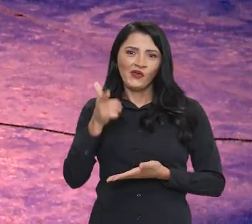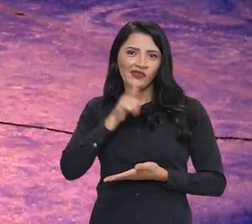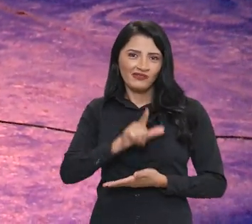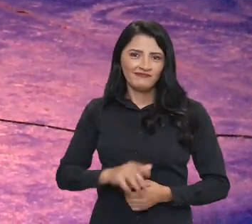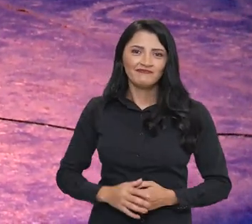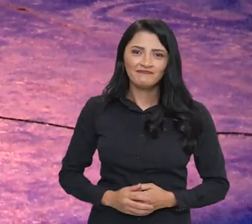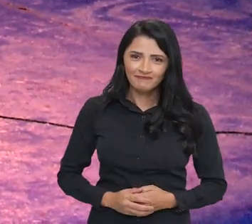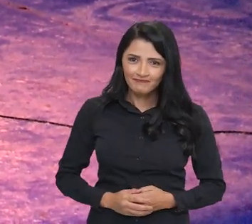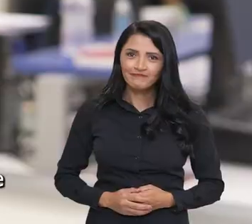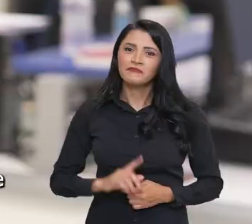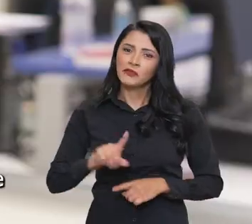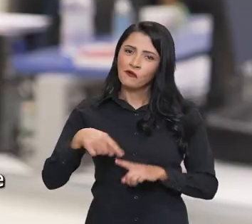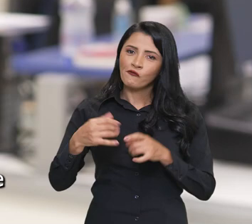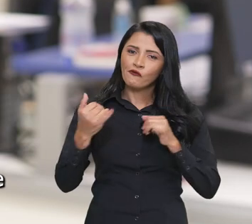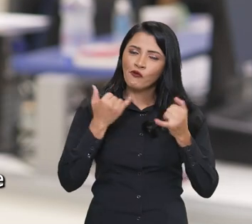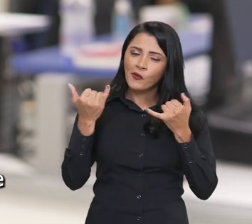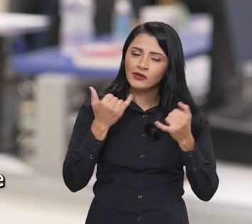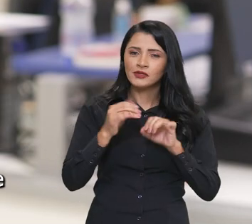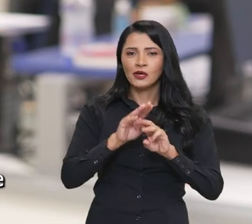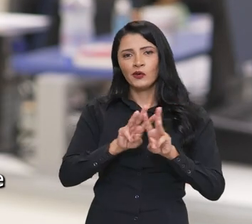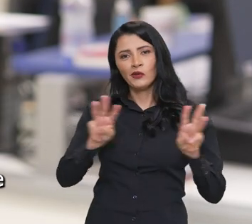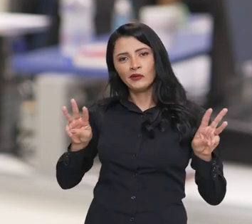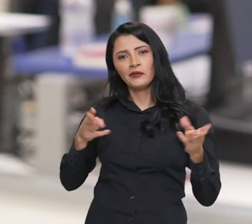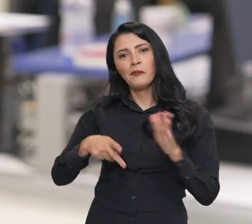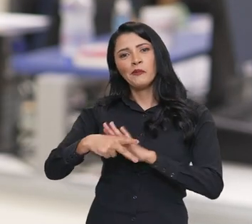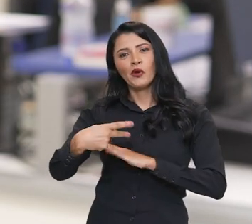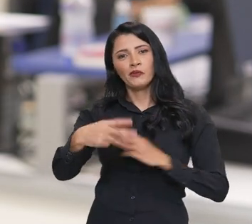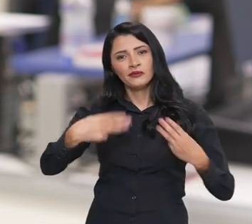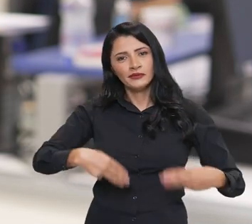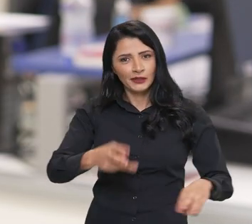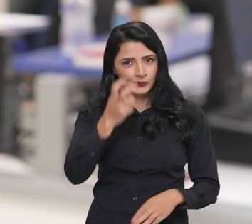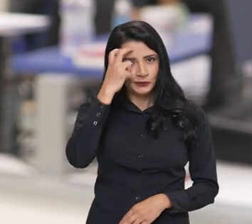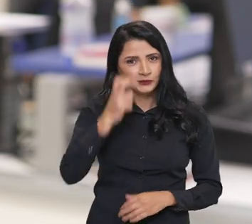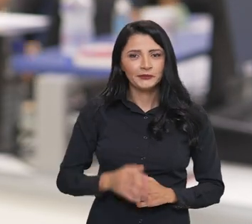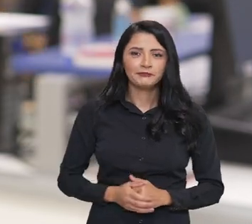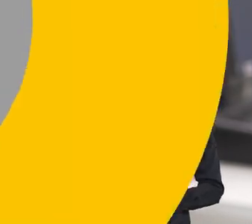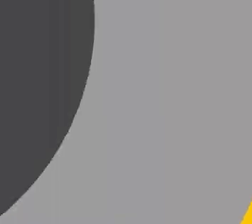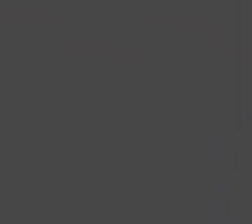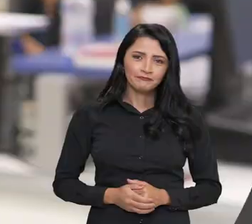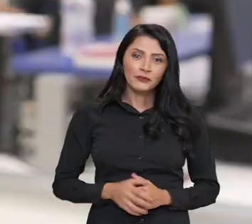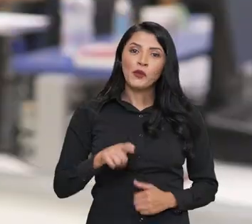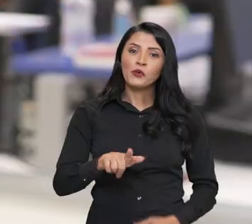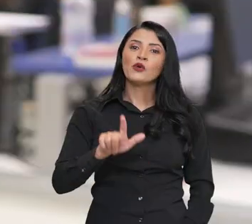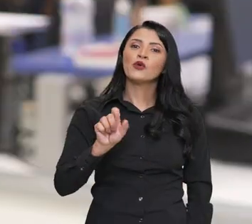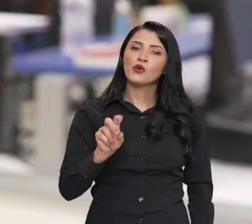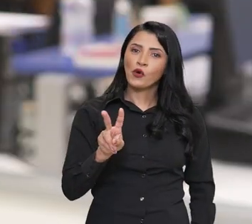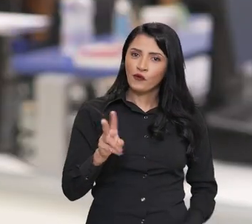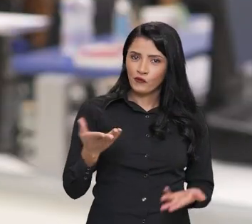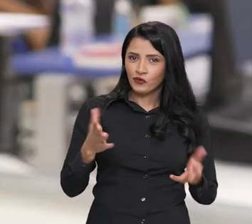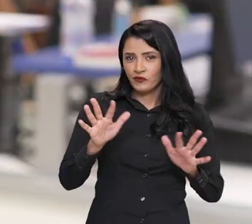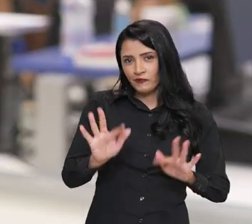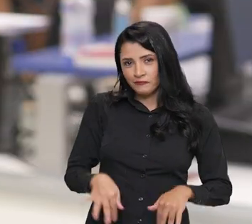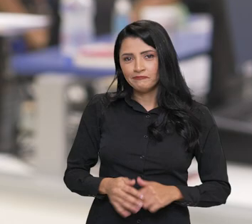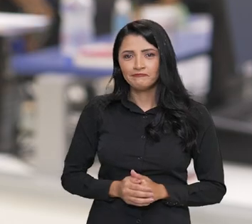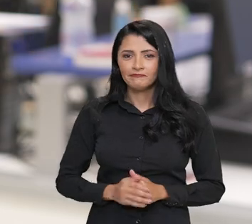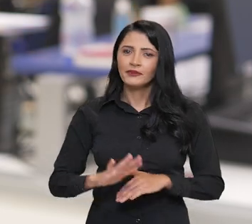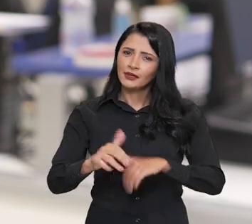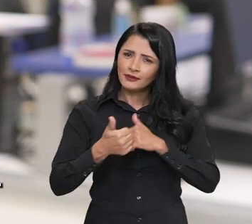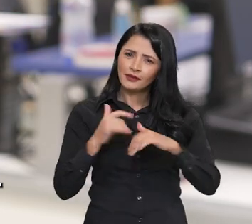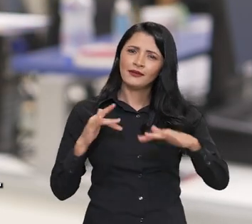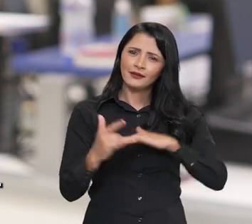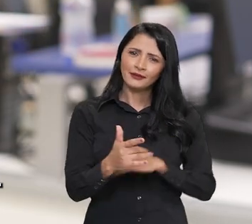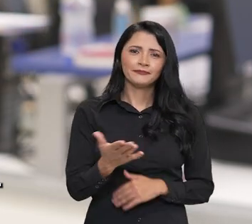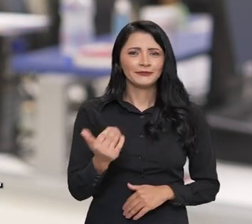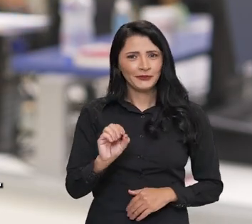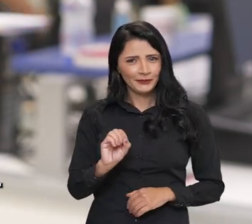recebimento dos recursos. Mais informações você encontra no site do Ministério da Cultura. E o Ponto Gov de hoje fica por aqui